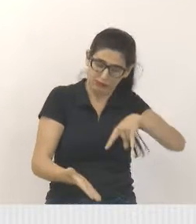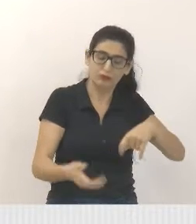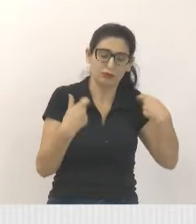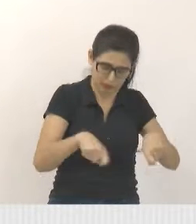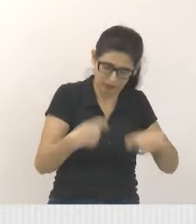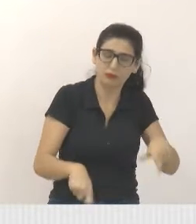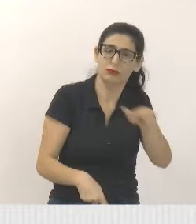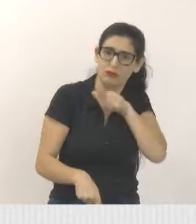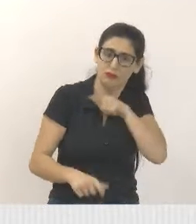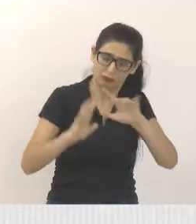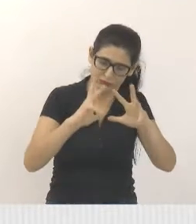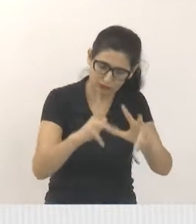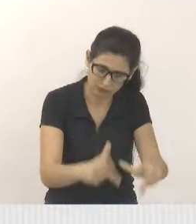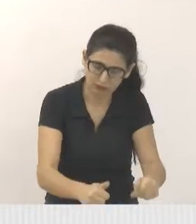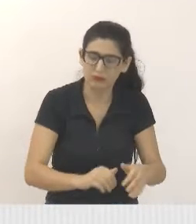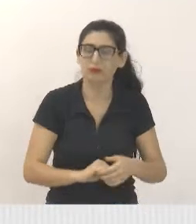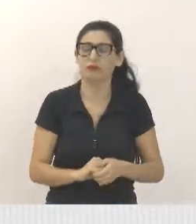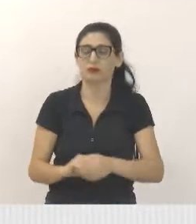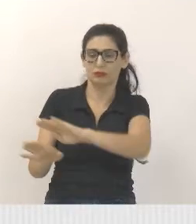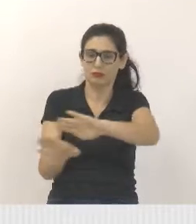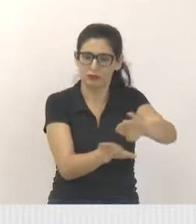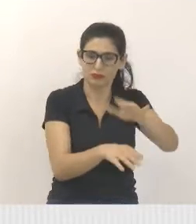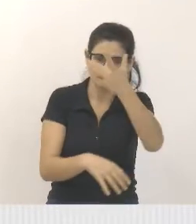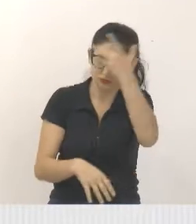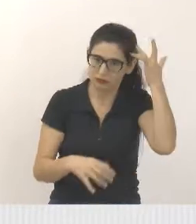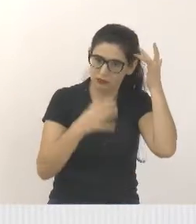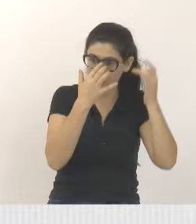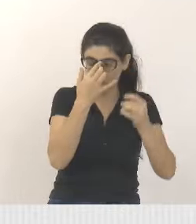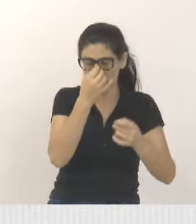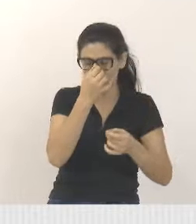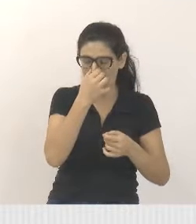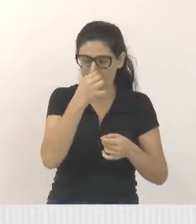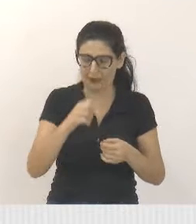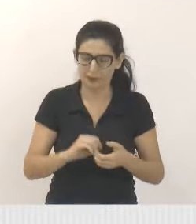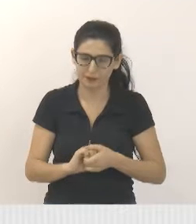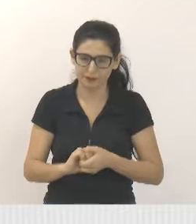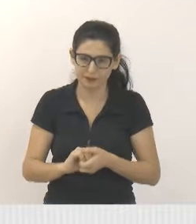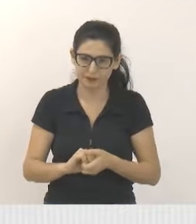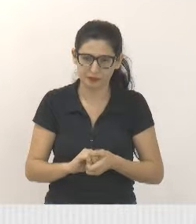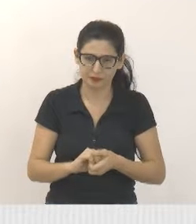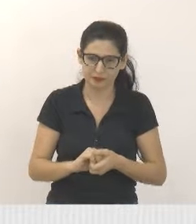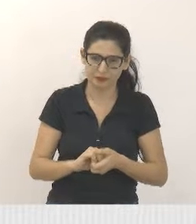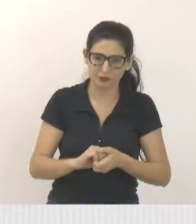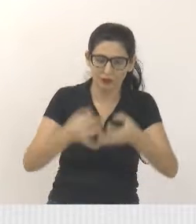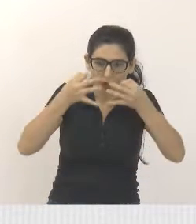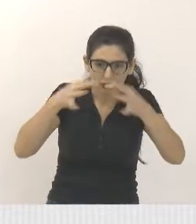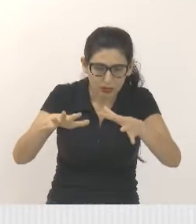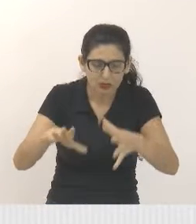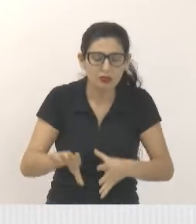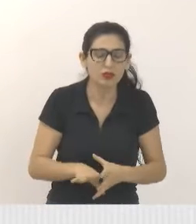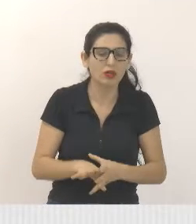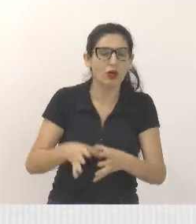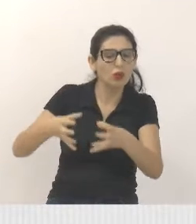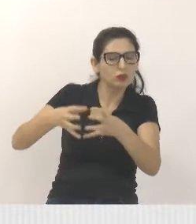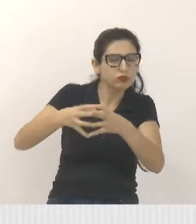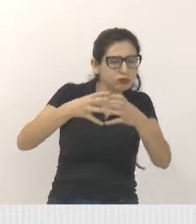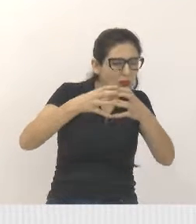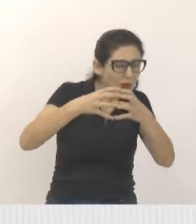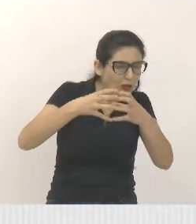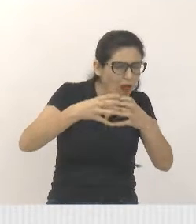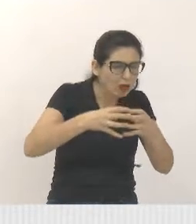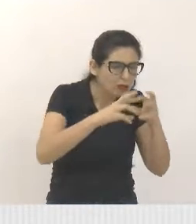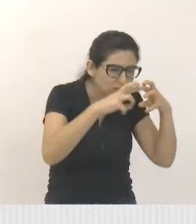atenção, conselheiros que foram instituídos à mobilidade, também muita atenção, e nós, vereadores,